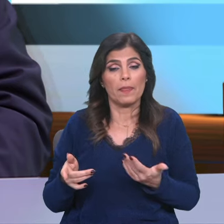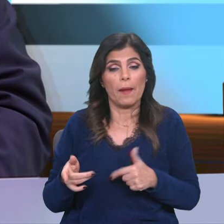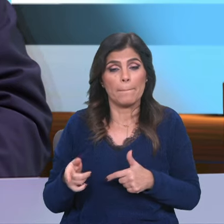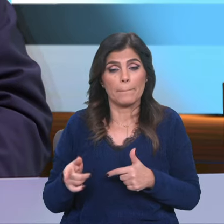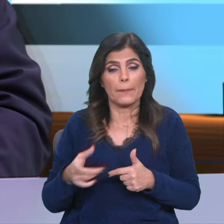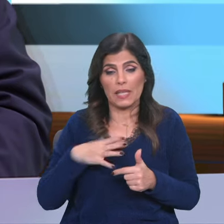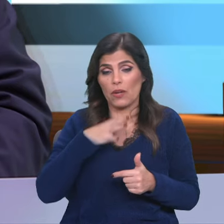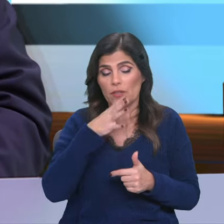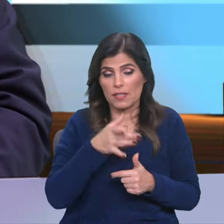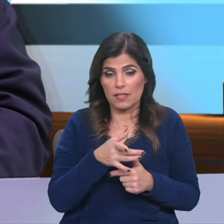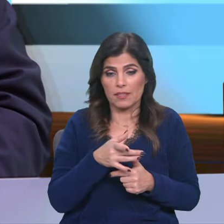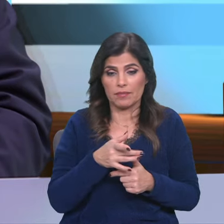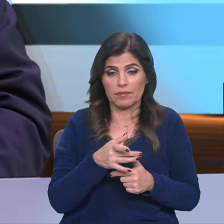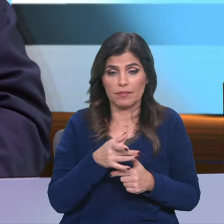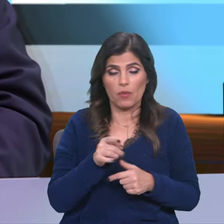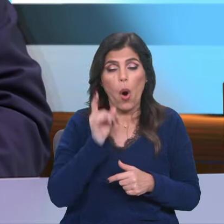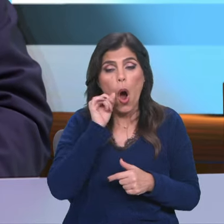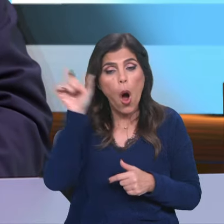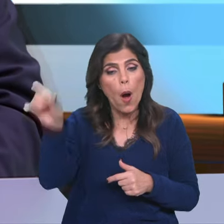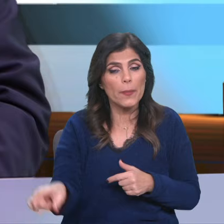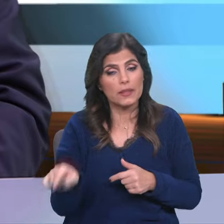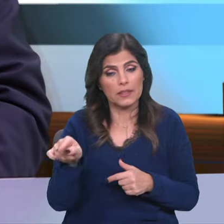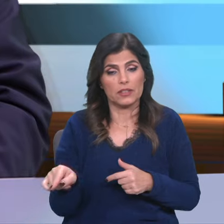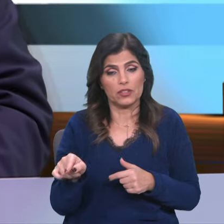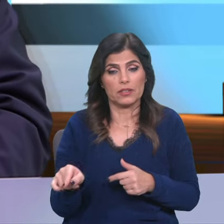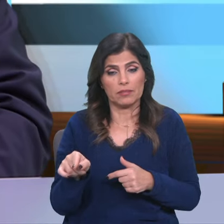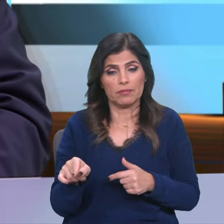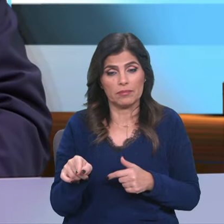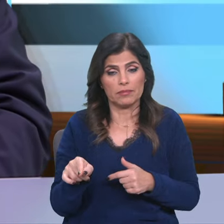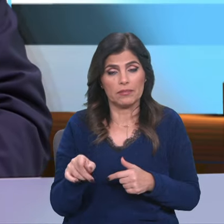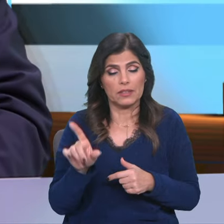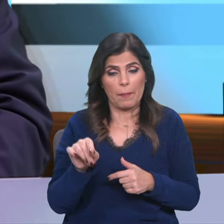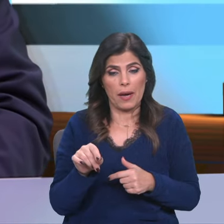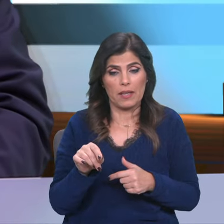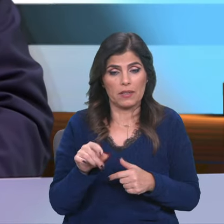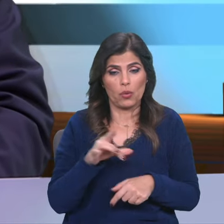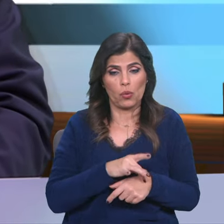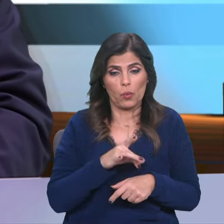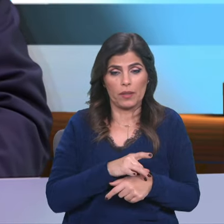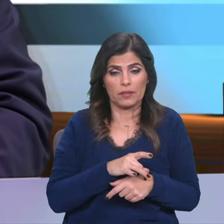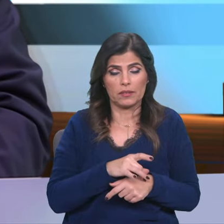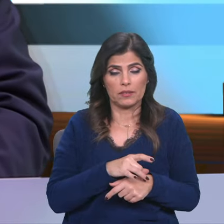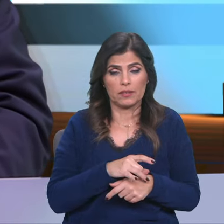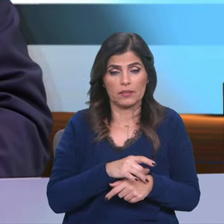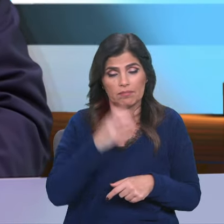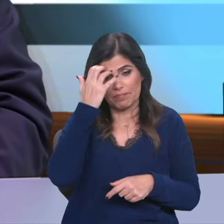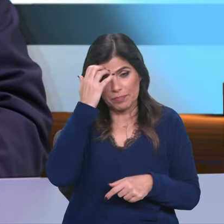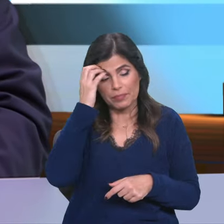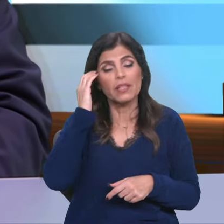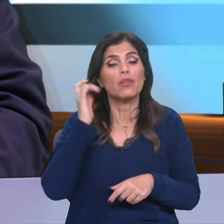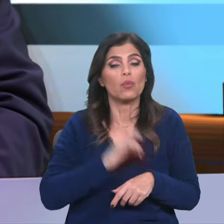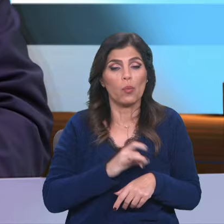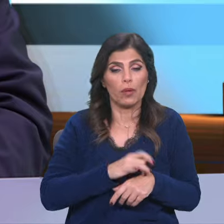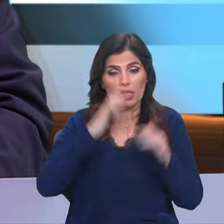quer dizer, este homem estava também doente, psiquicamente.